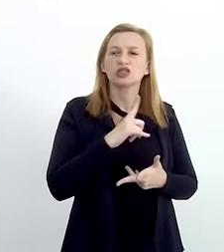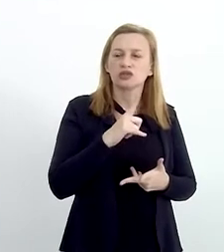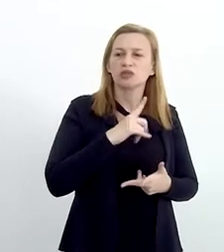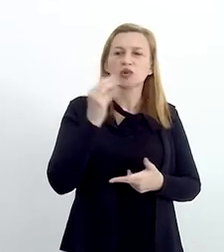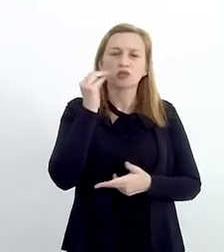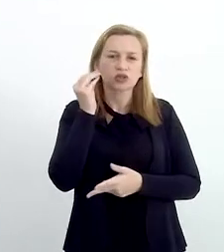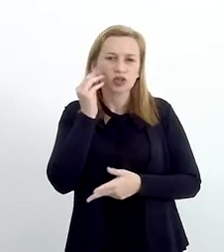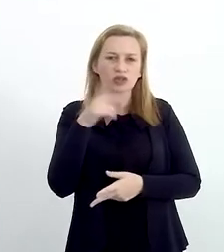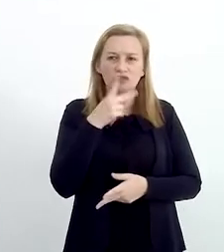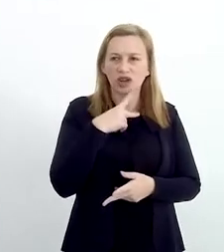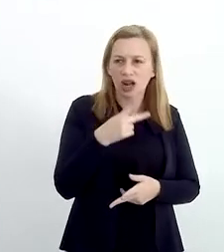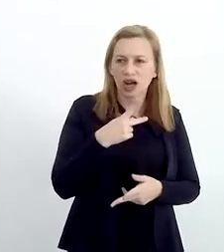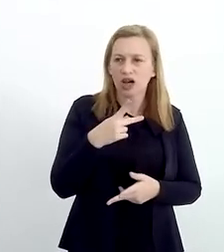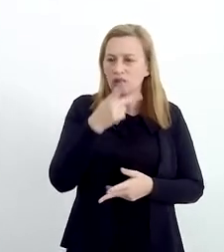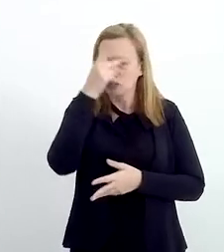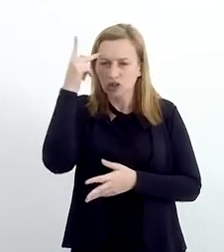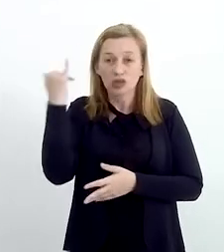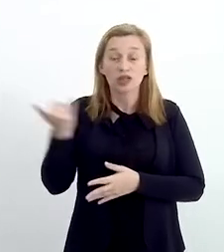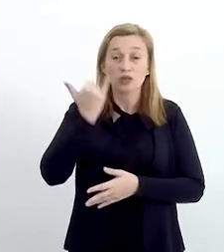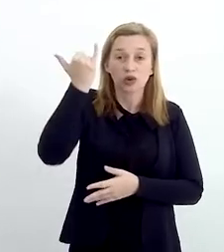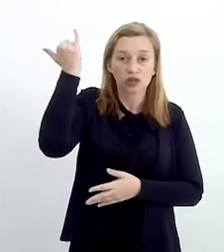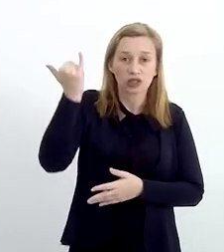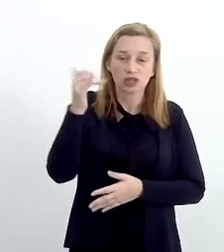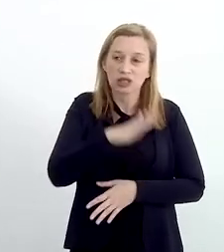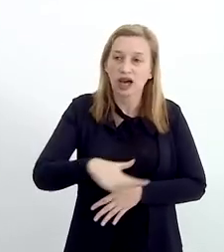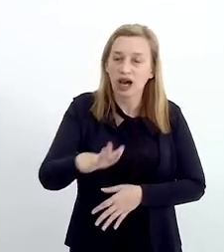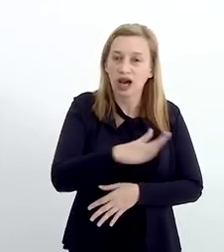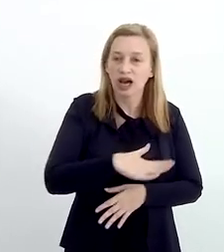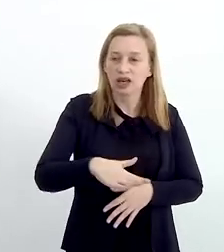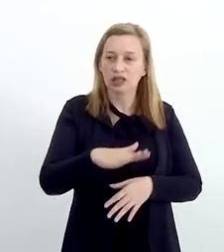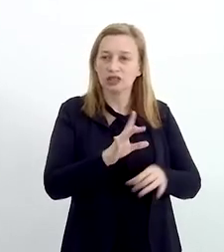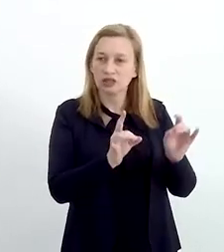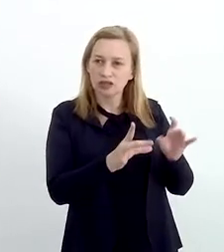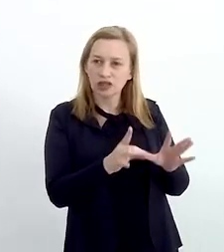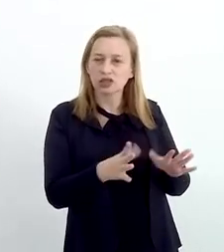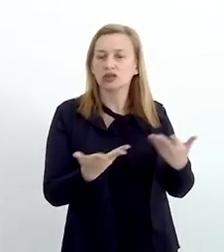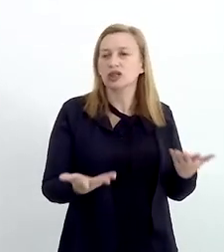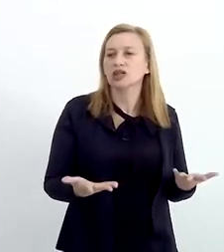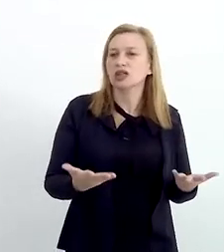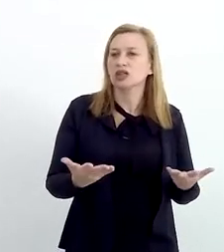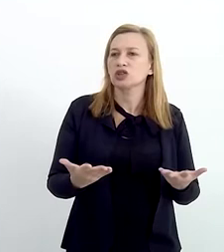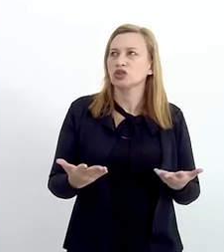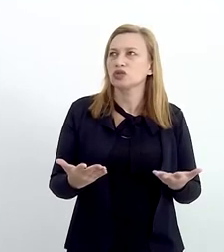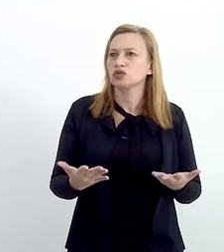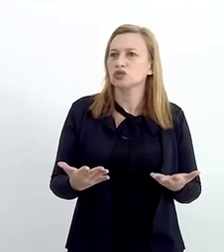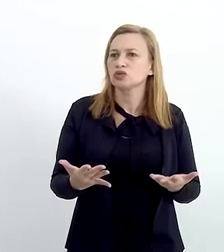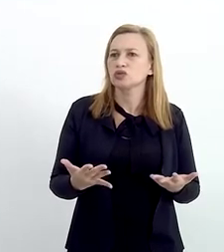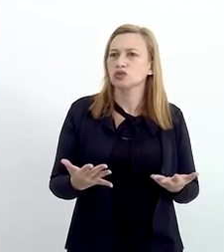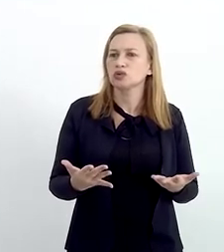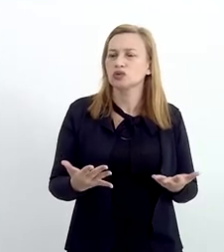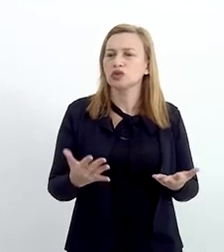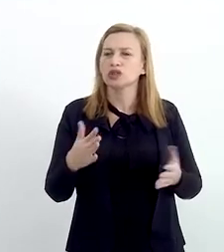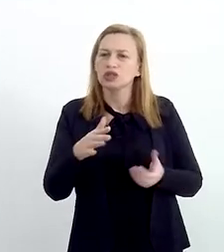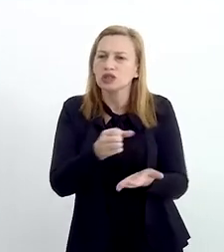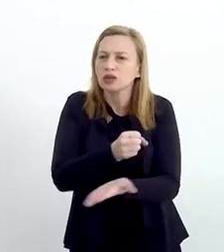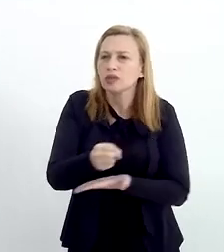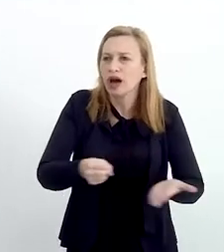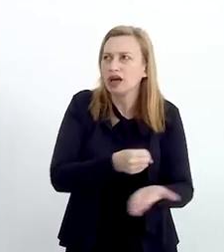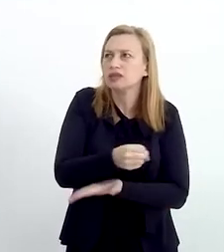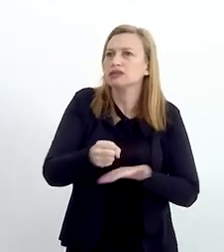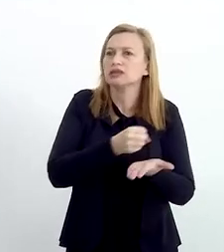oportunidade de falar com atores importantes do mercado, desde o estabelecimento de